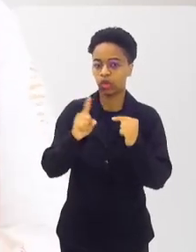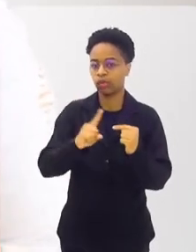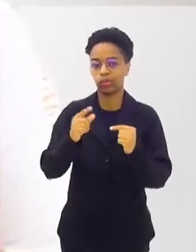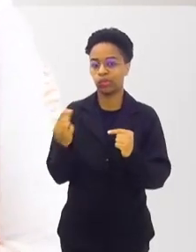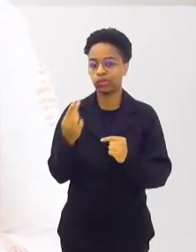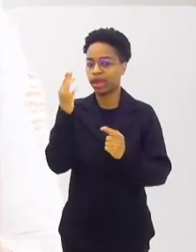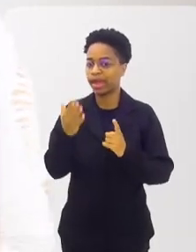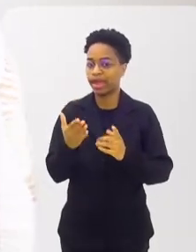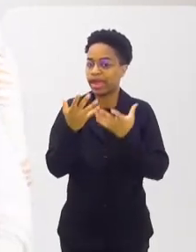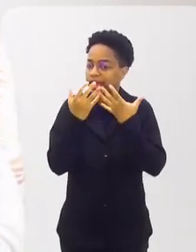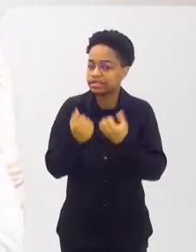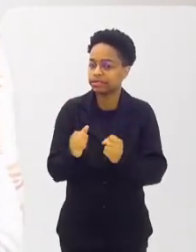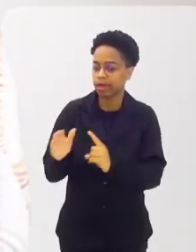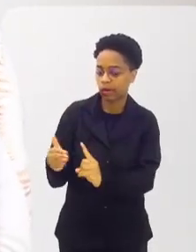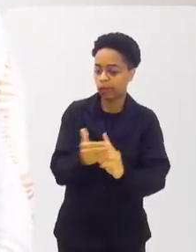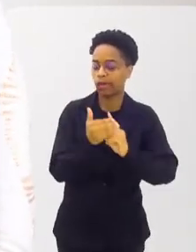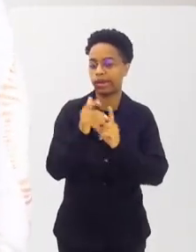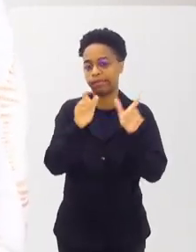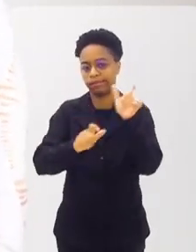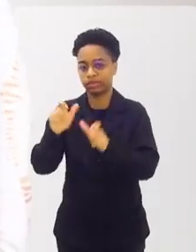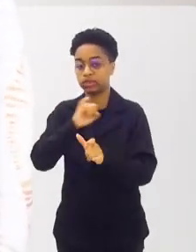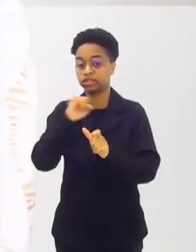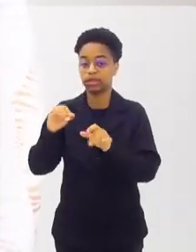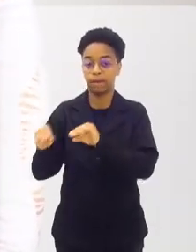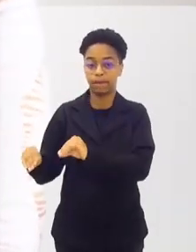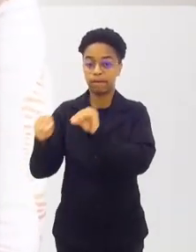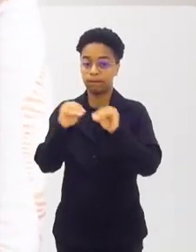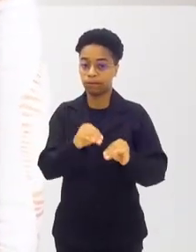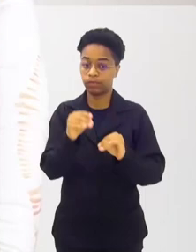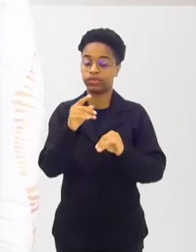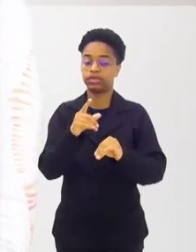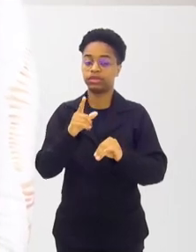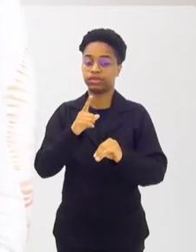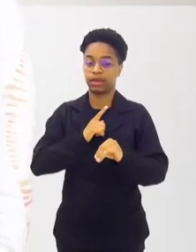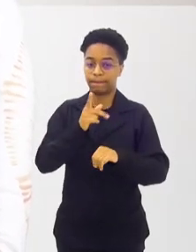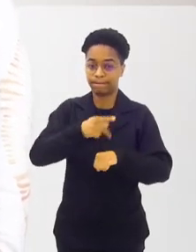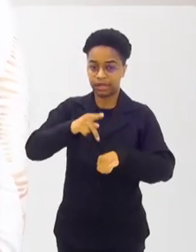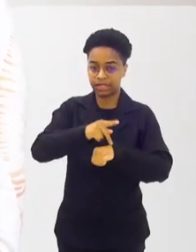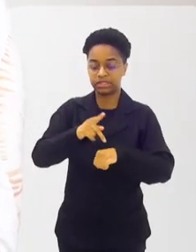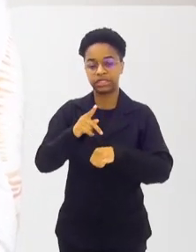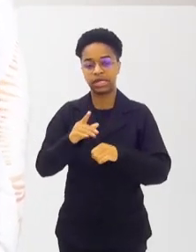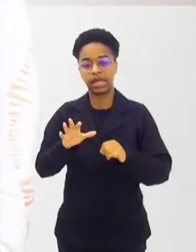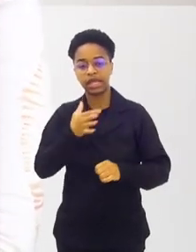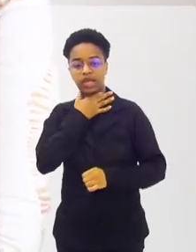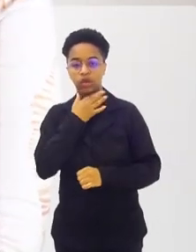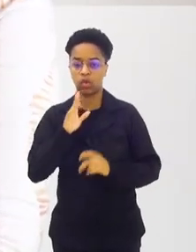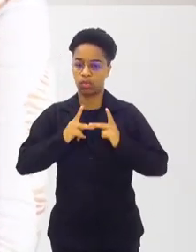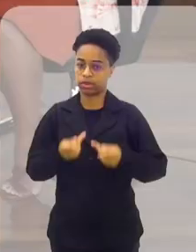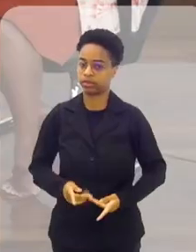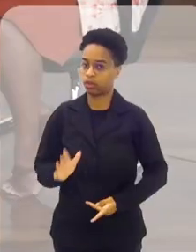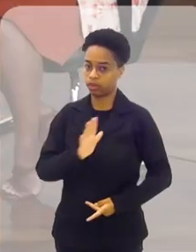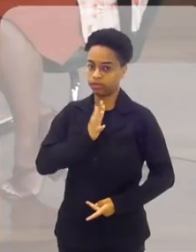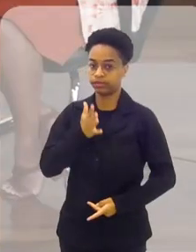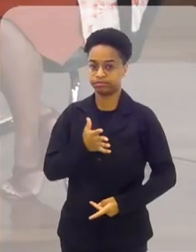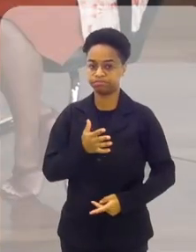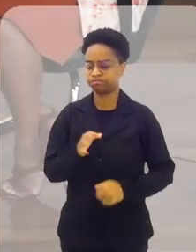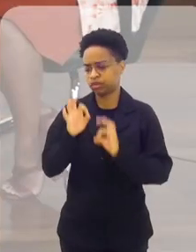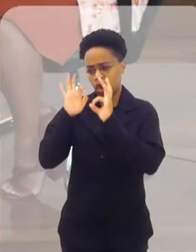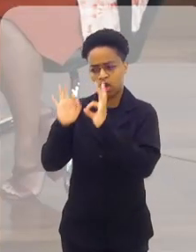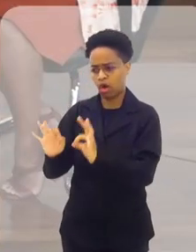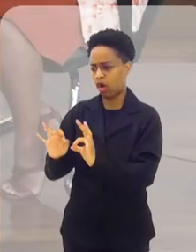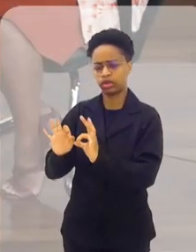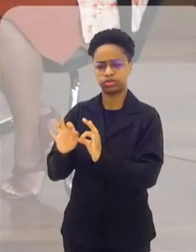bem essas pessoas que vêm de países com crises humanitárias terríveis. Muito bem, deputado. Assim, muito